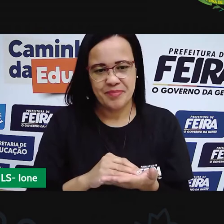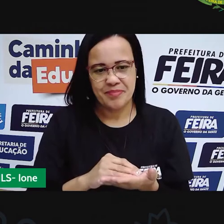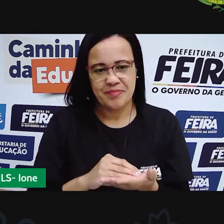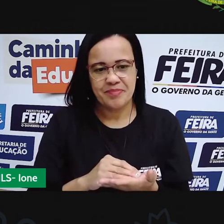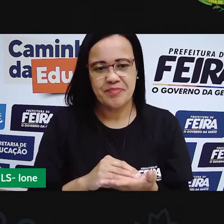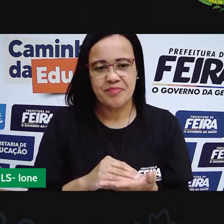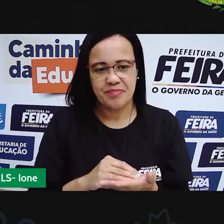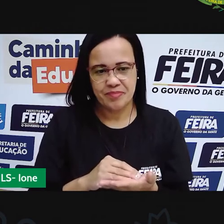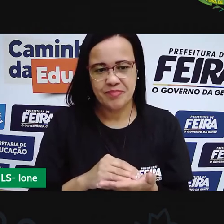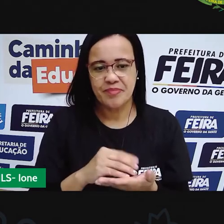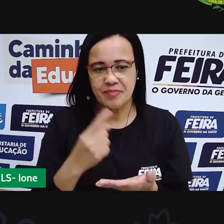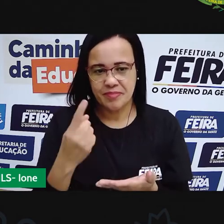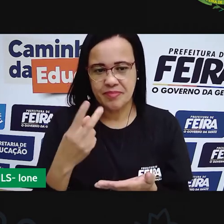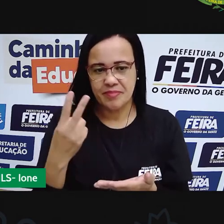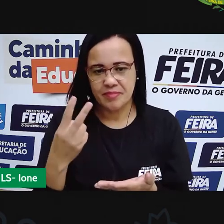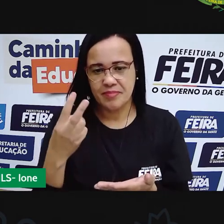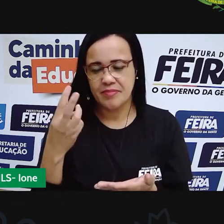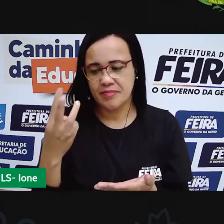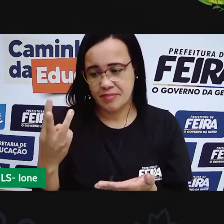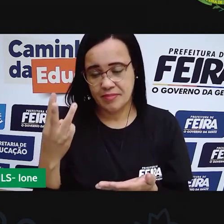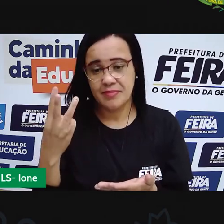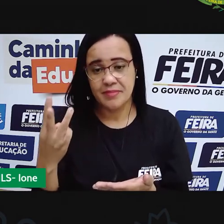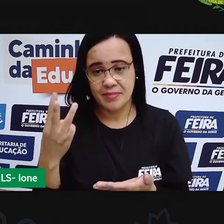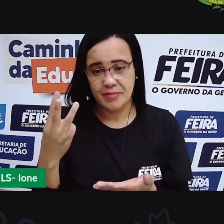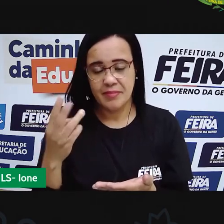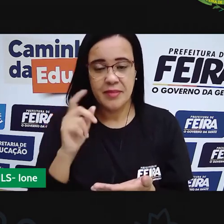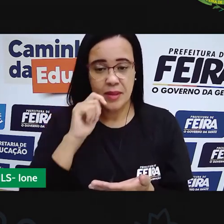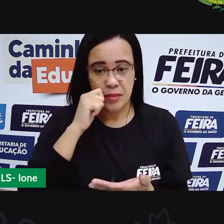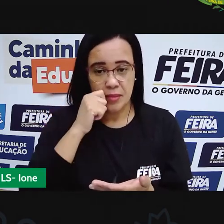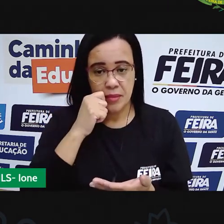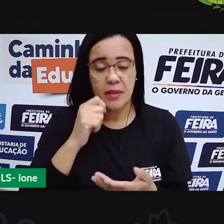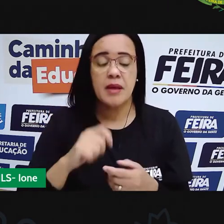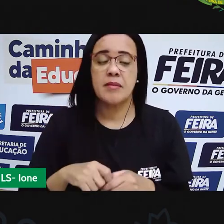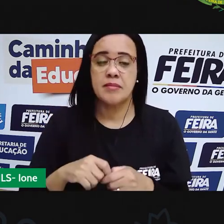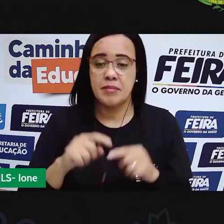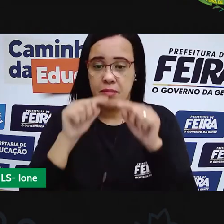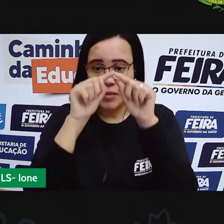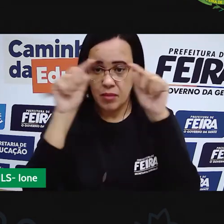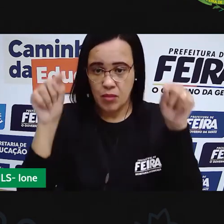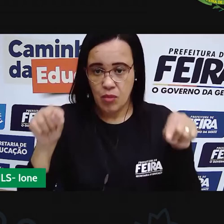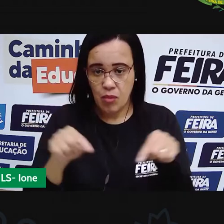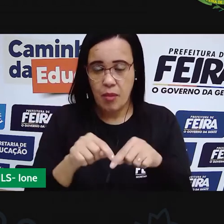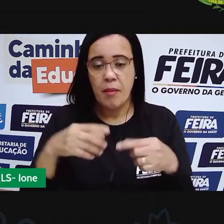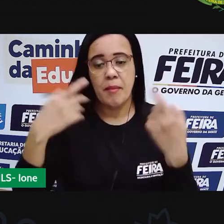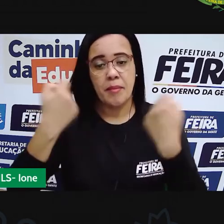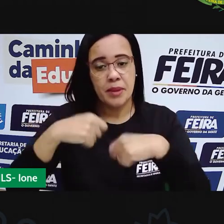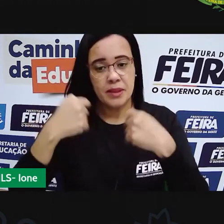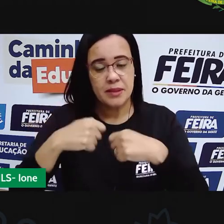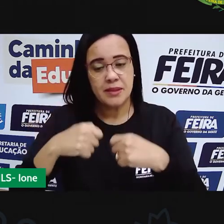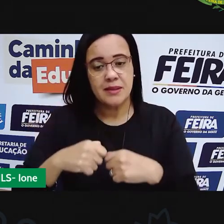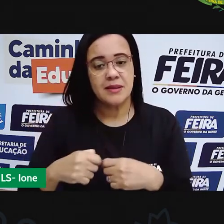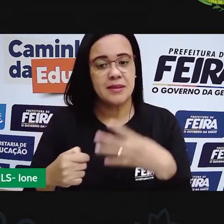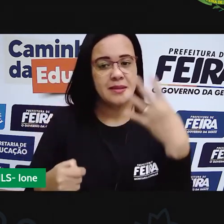um dois três palitos para formar um quadrado nós precisamos de quatro